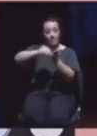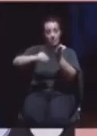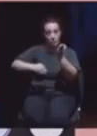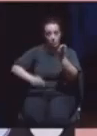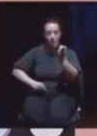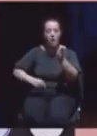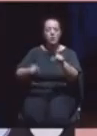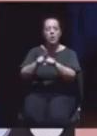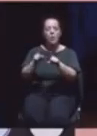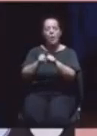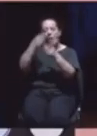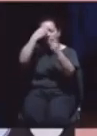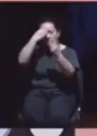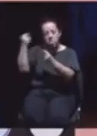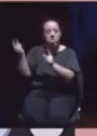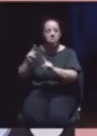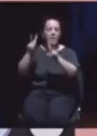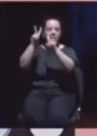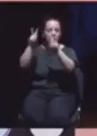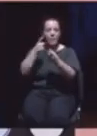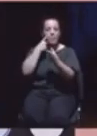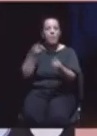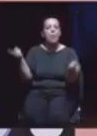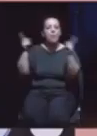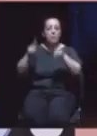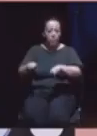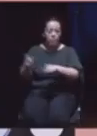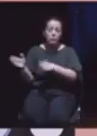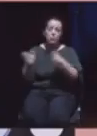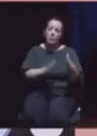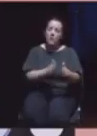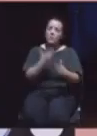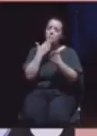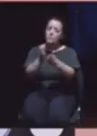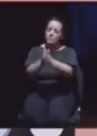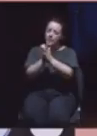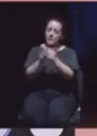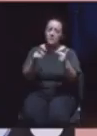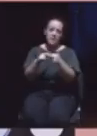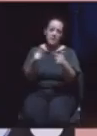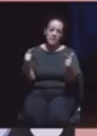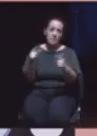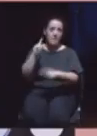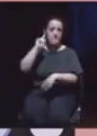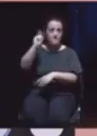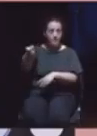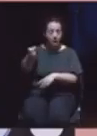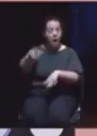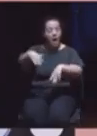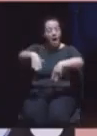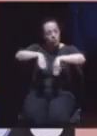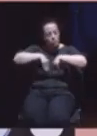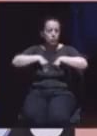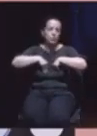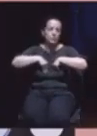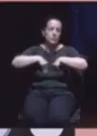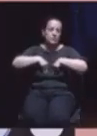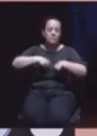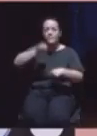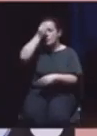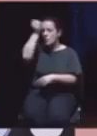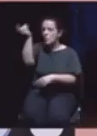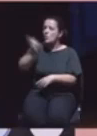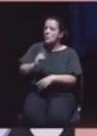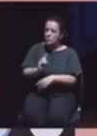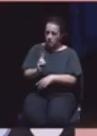este tema na ordem do dia e apelar à Câmara que as assuma após devida ponderação, não se esquecendo de,